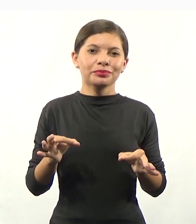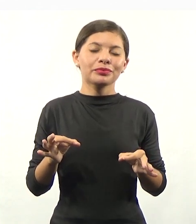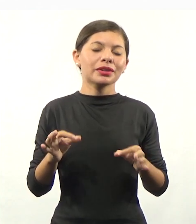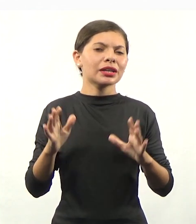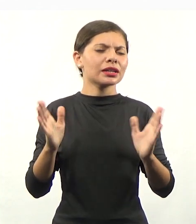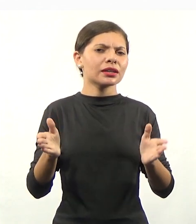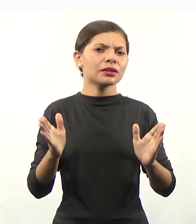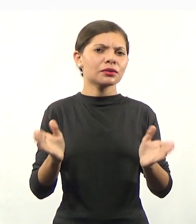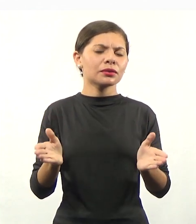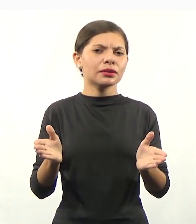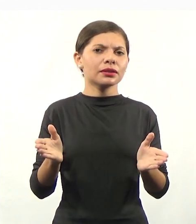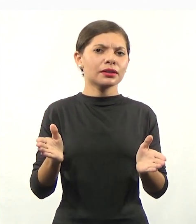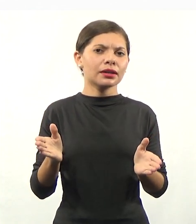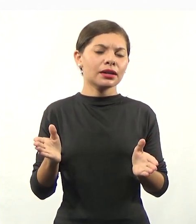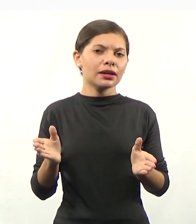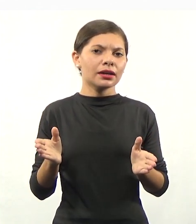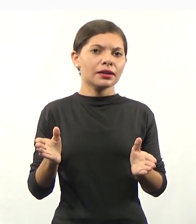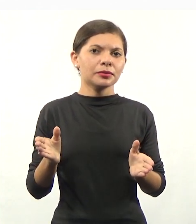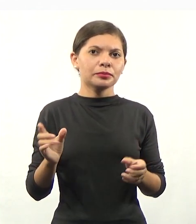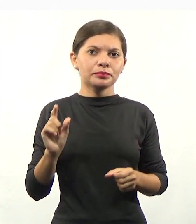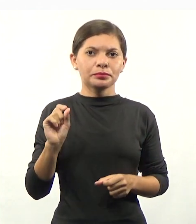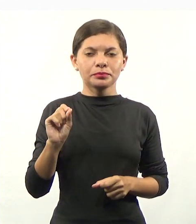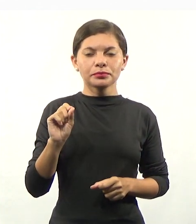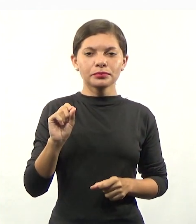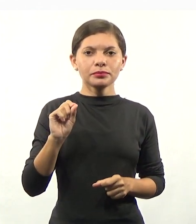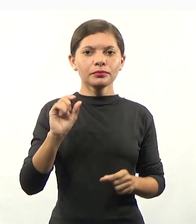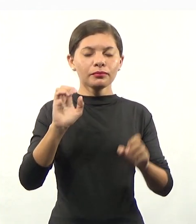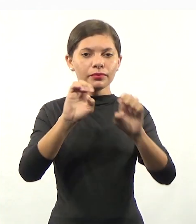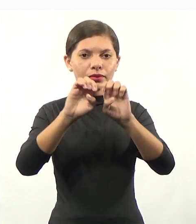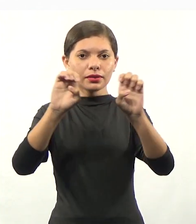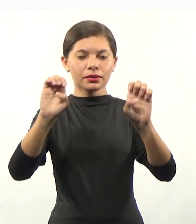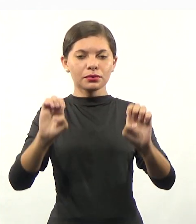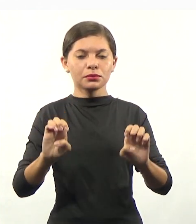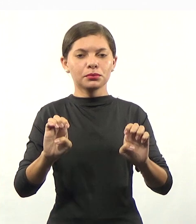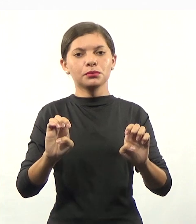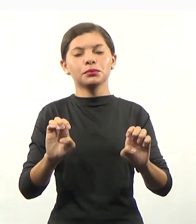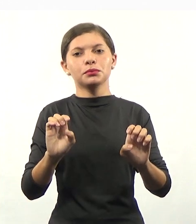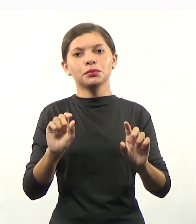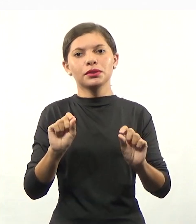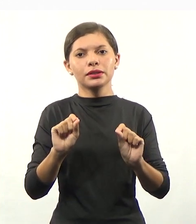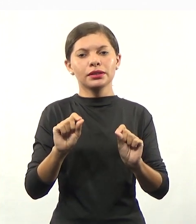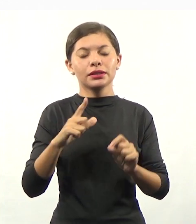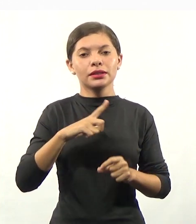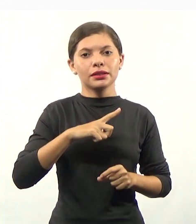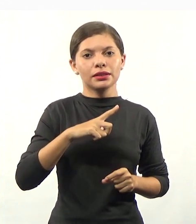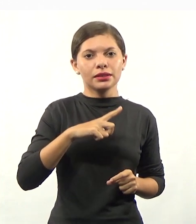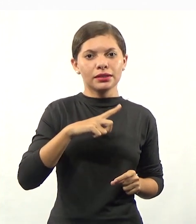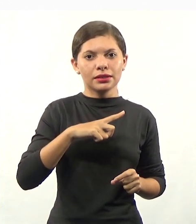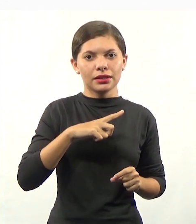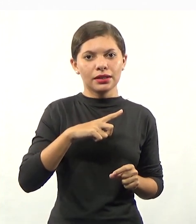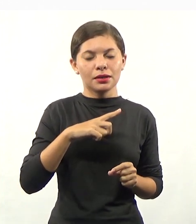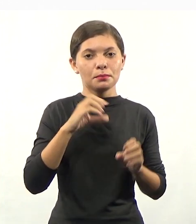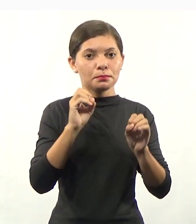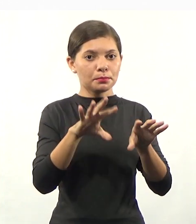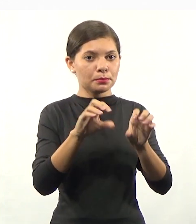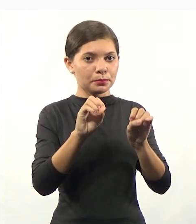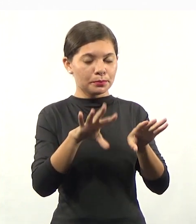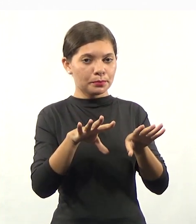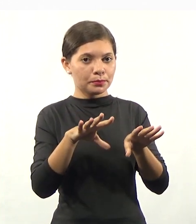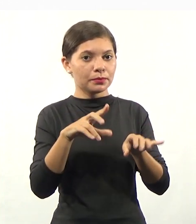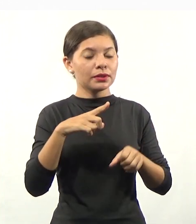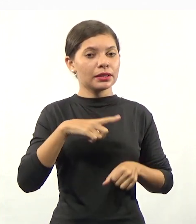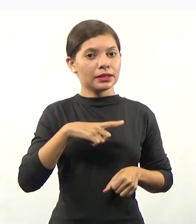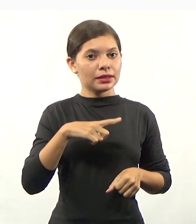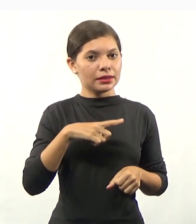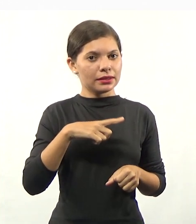aqui, a estrutura que a gente tem para o ensino, que a gente